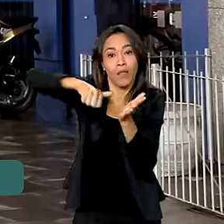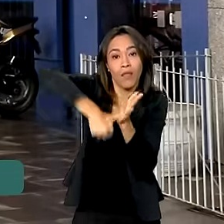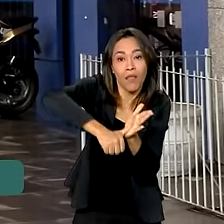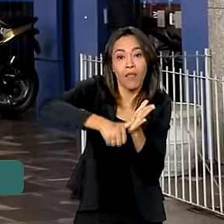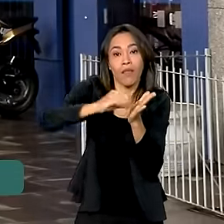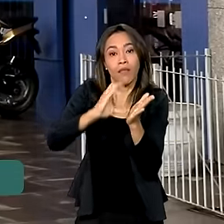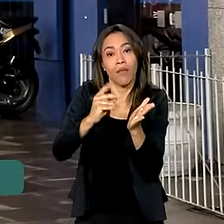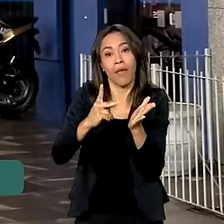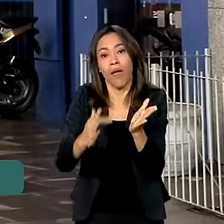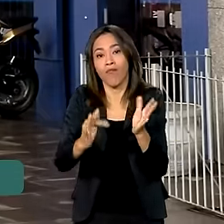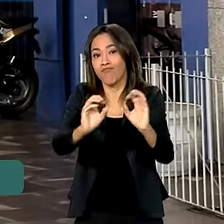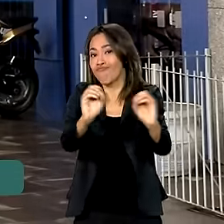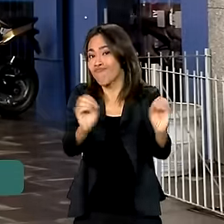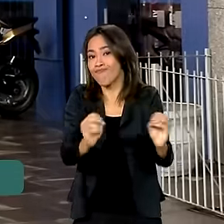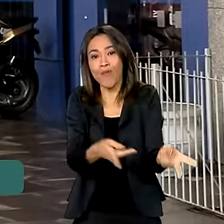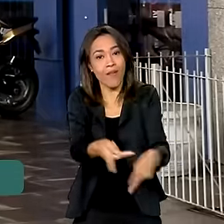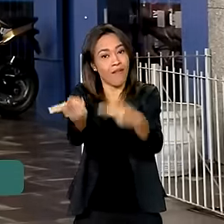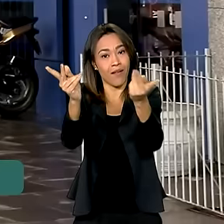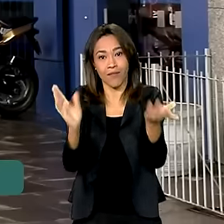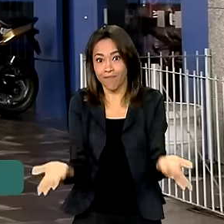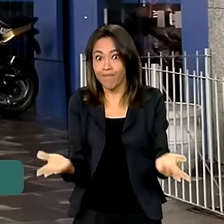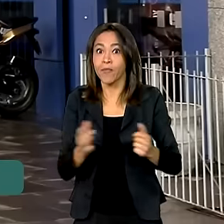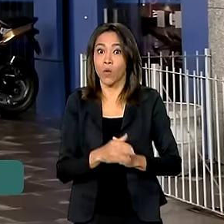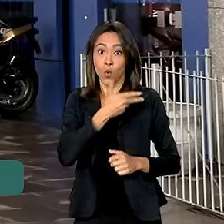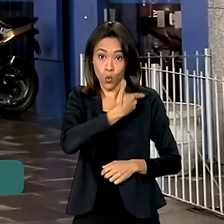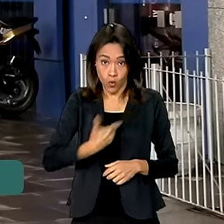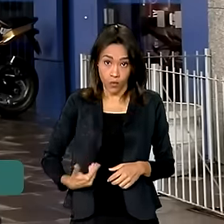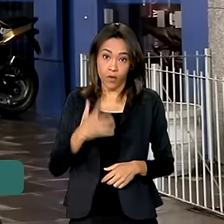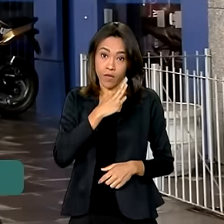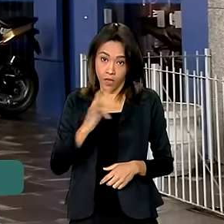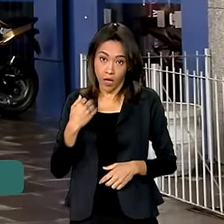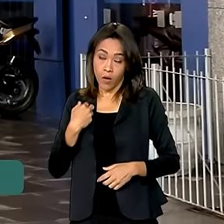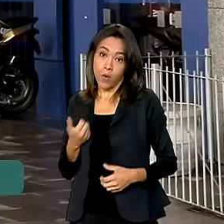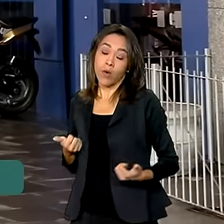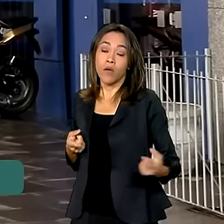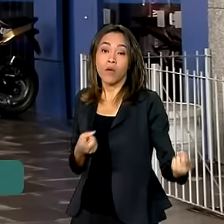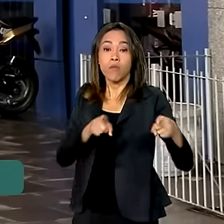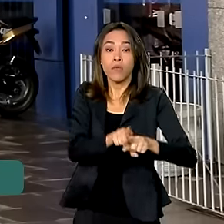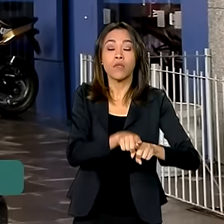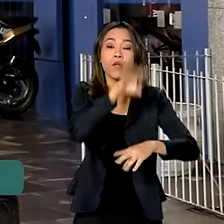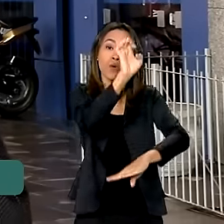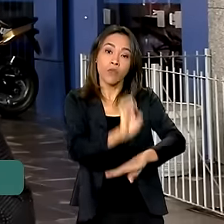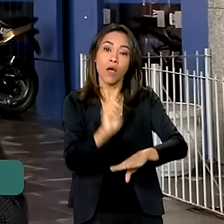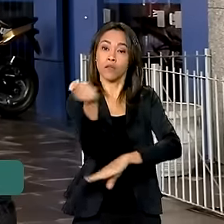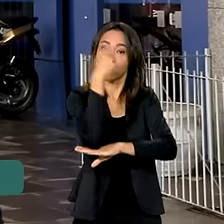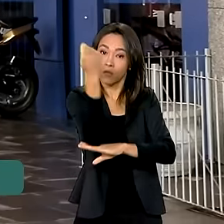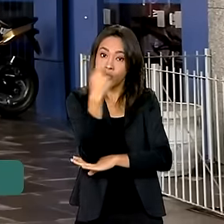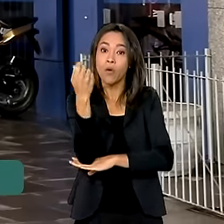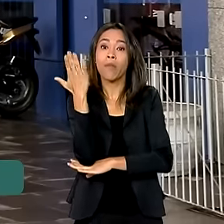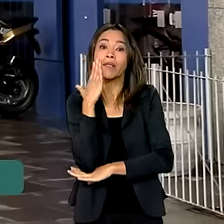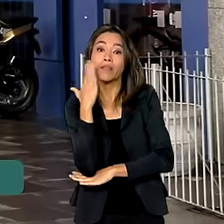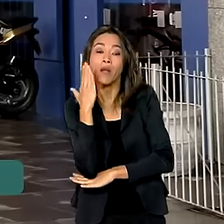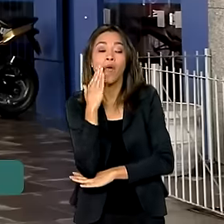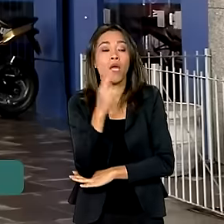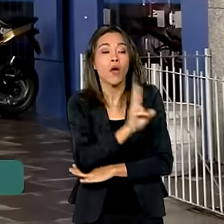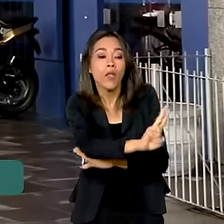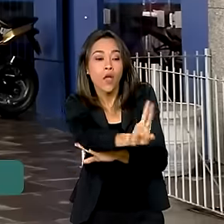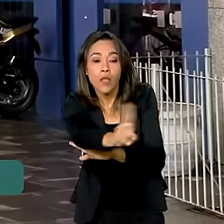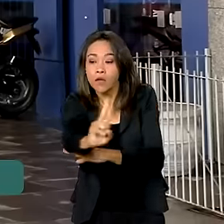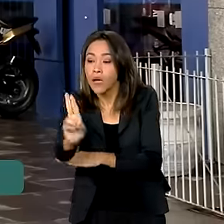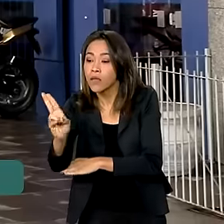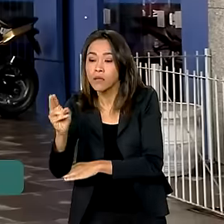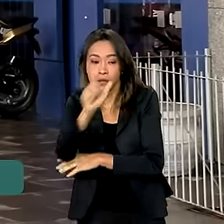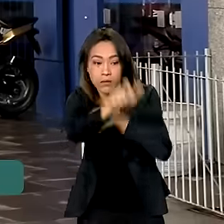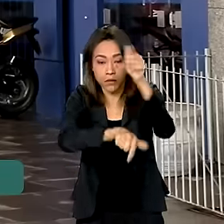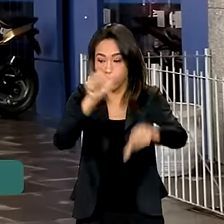ficaram para trás. O governo federal está no mutirão com o governo do estado do Rio Grande do Sul para identificar essas pessoas.